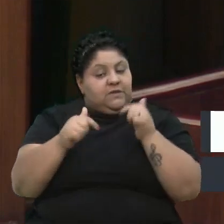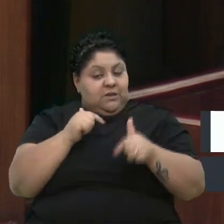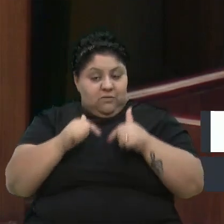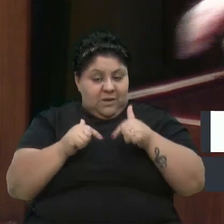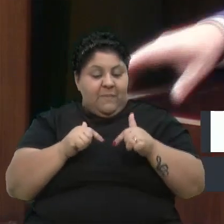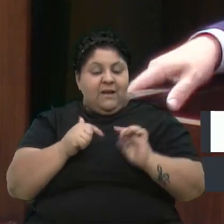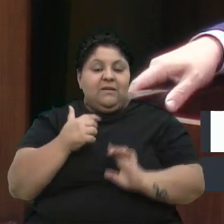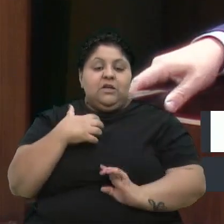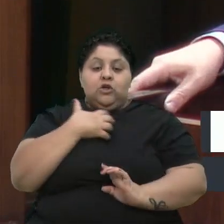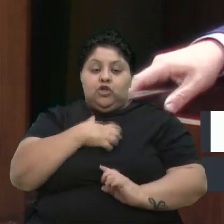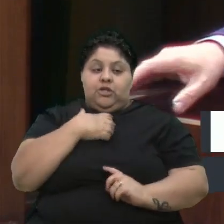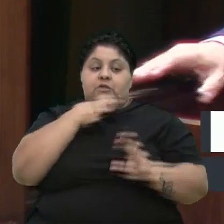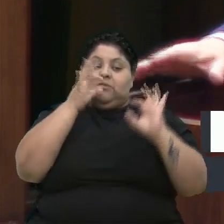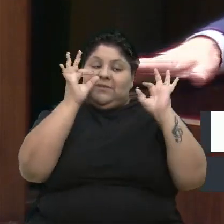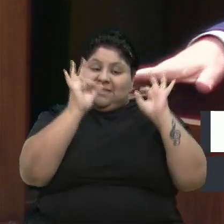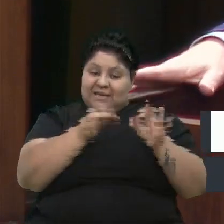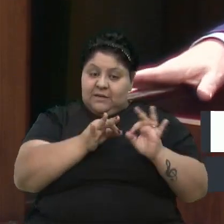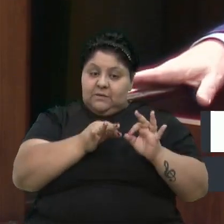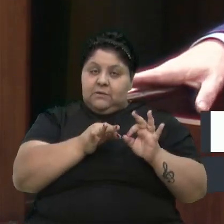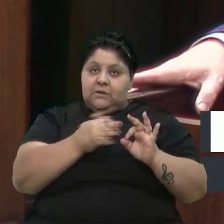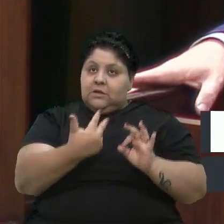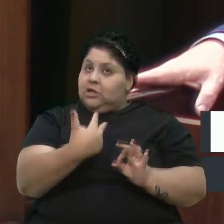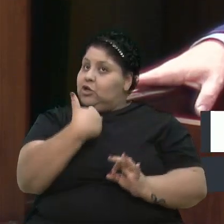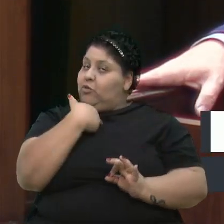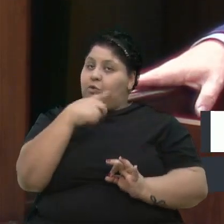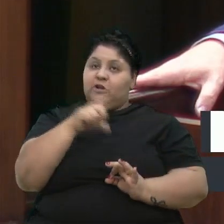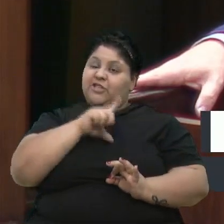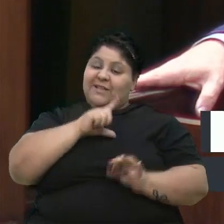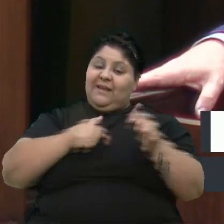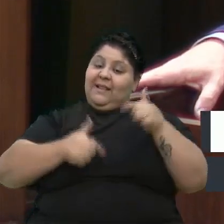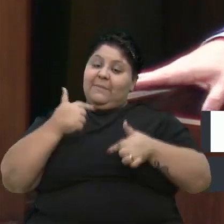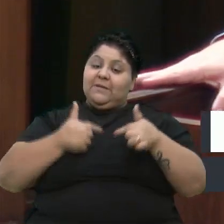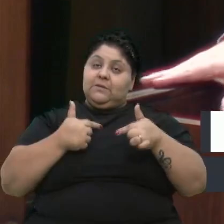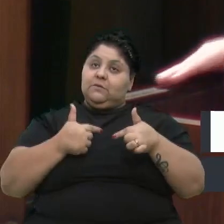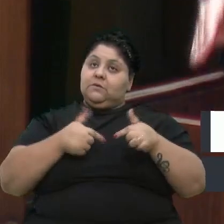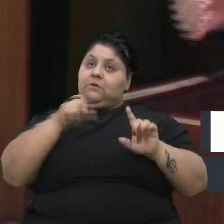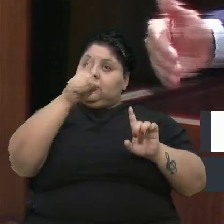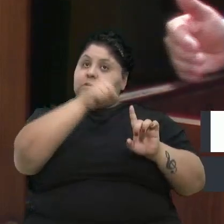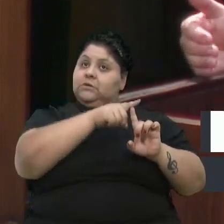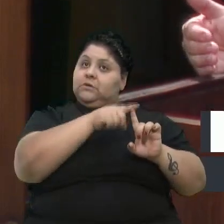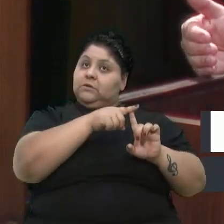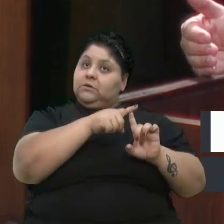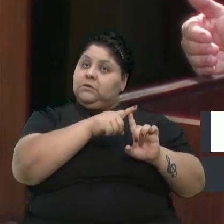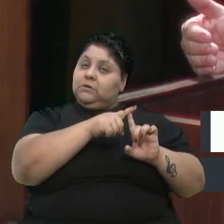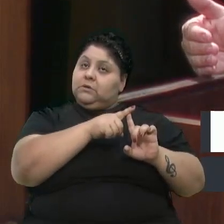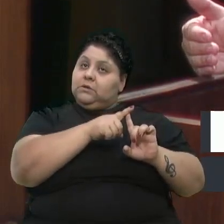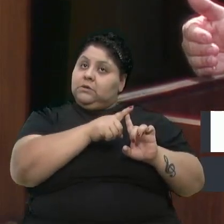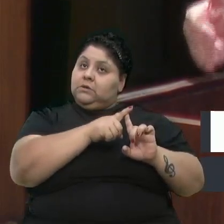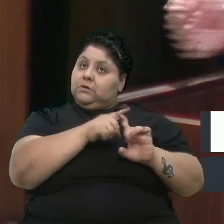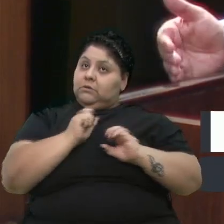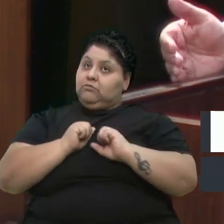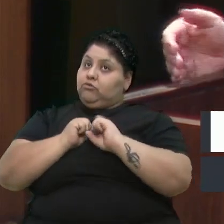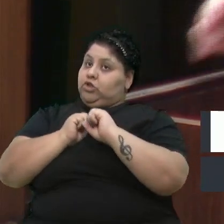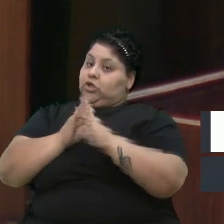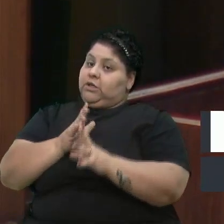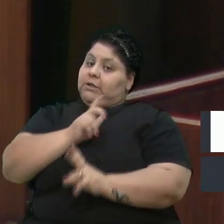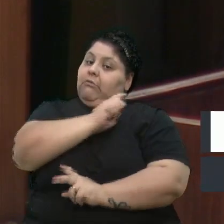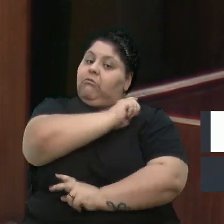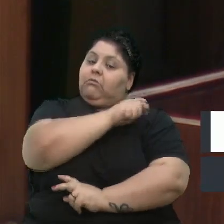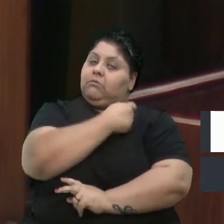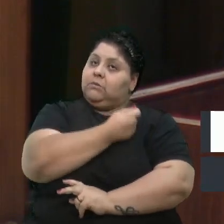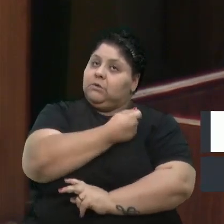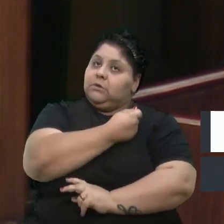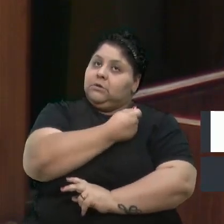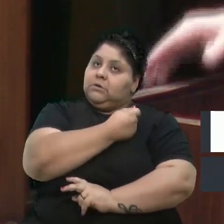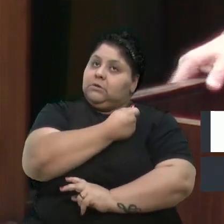adequada, então não pode haver reclamações nesse sentido, de operações, de fiscalização e de